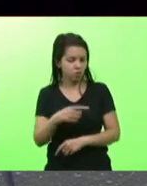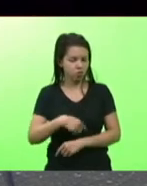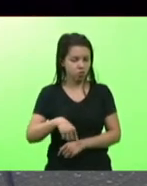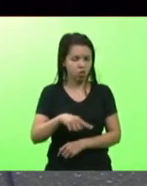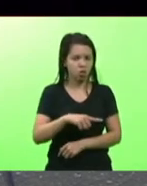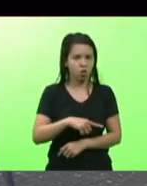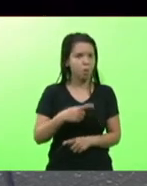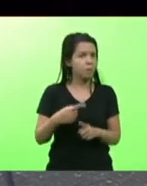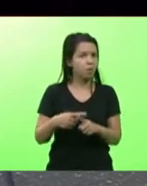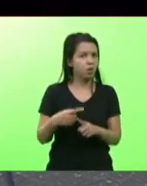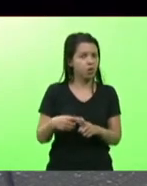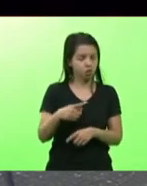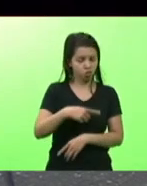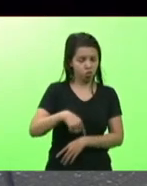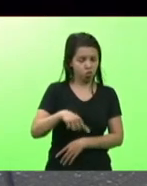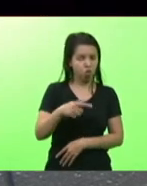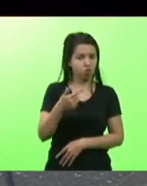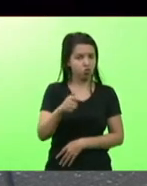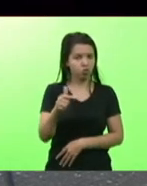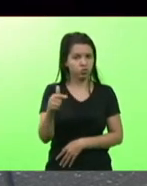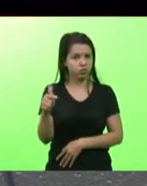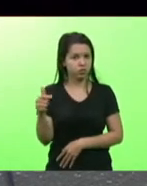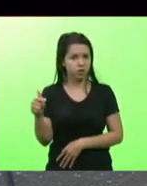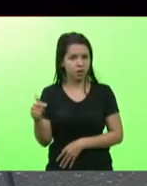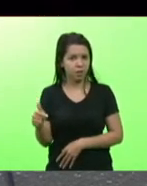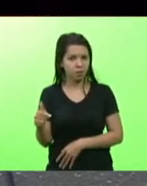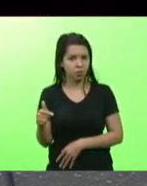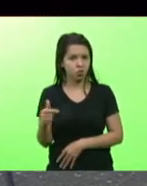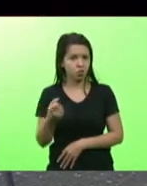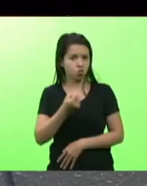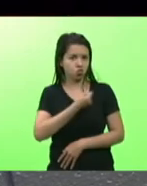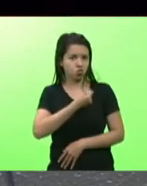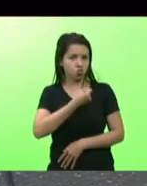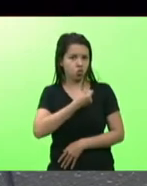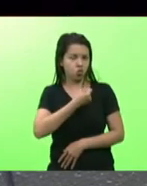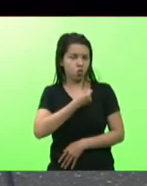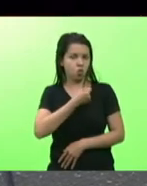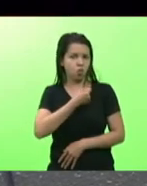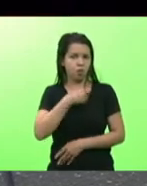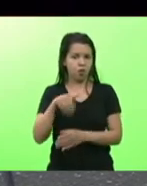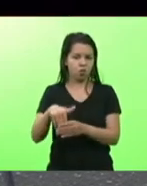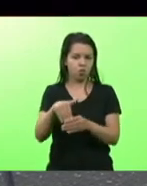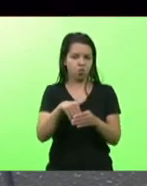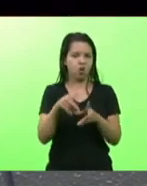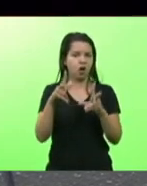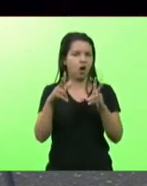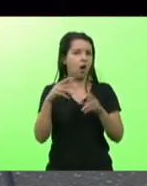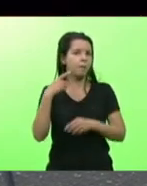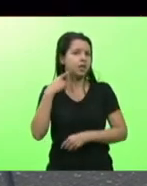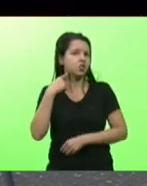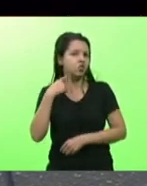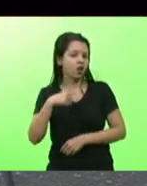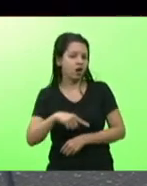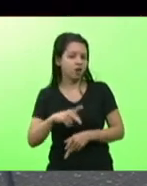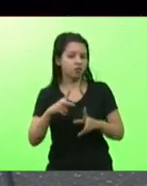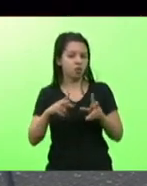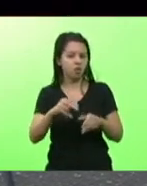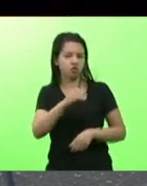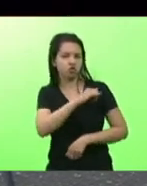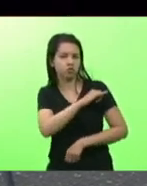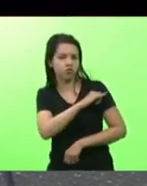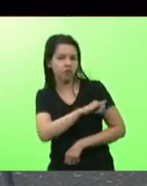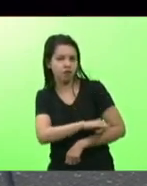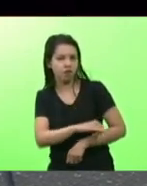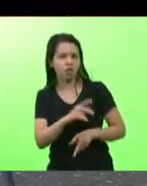porque não temos um número de eleitores como tem Minas Gerais como tem Rio de Janeiro como tem